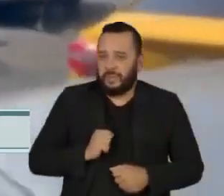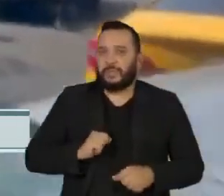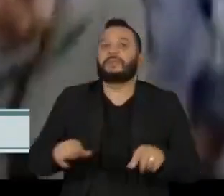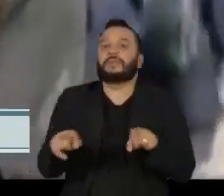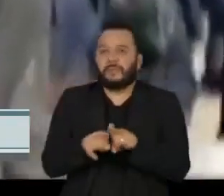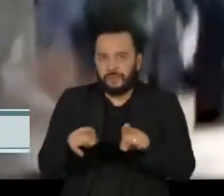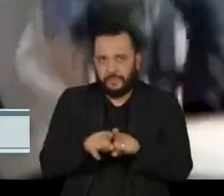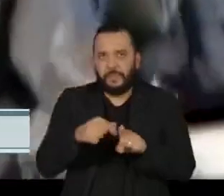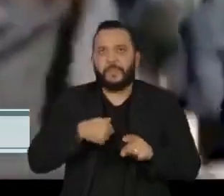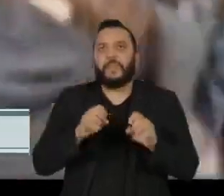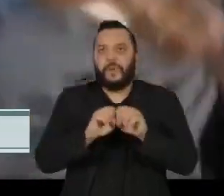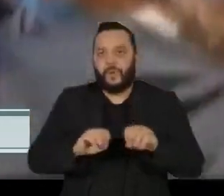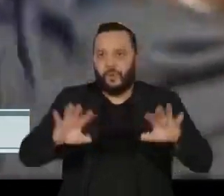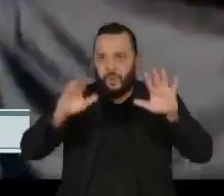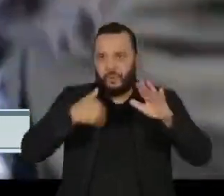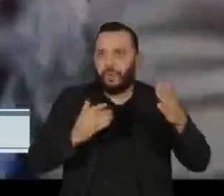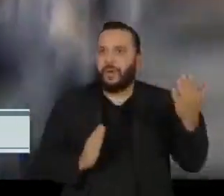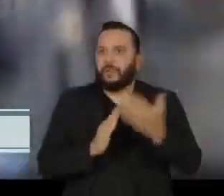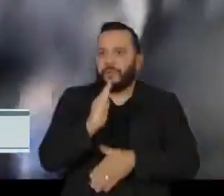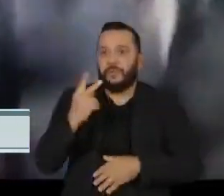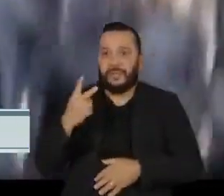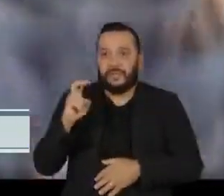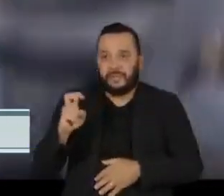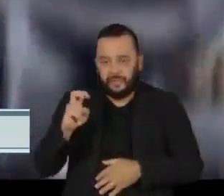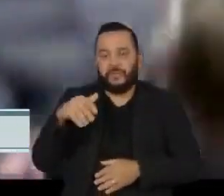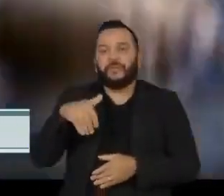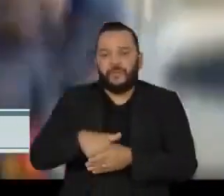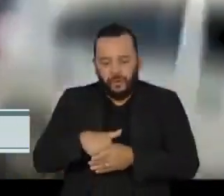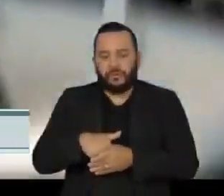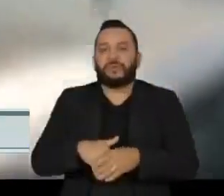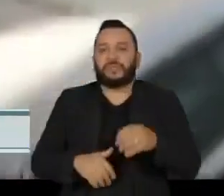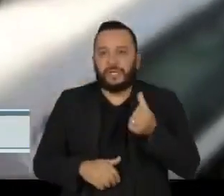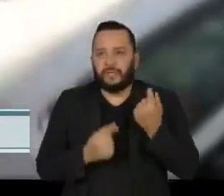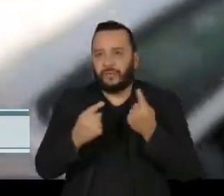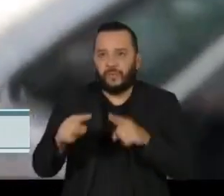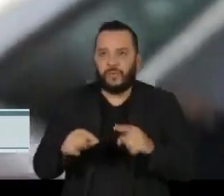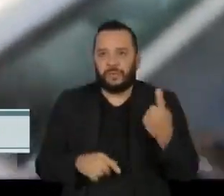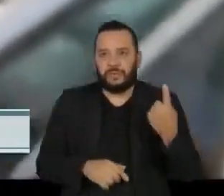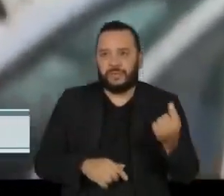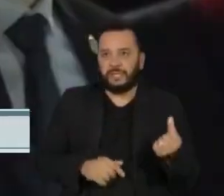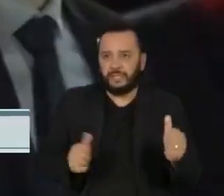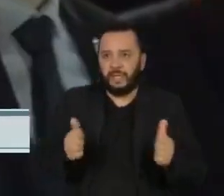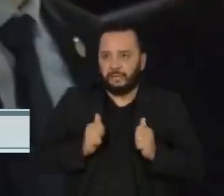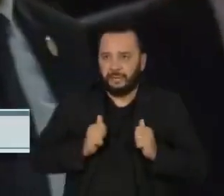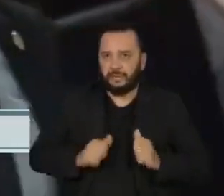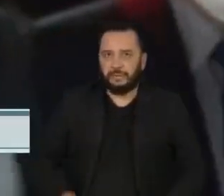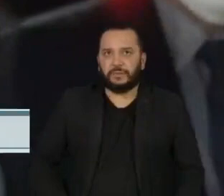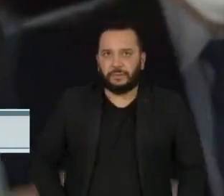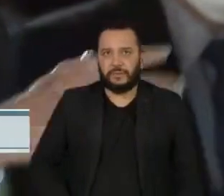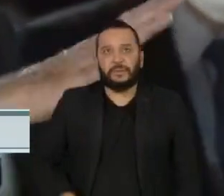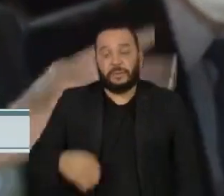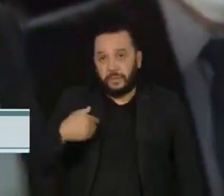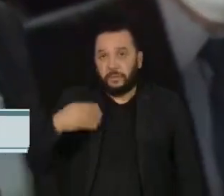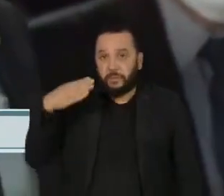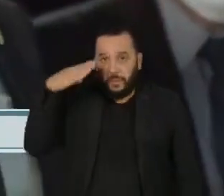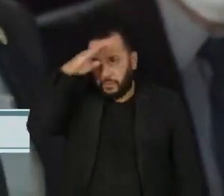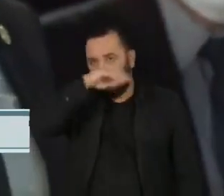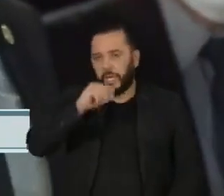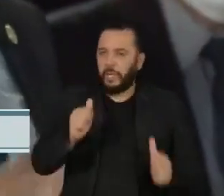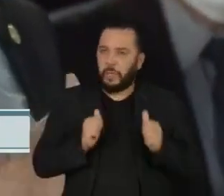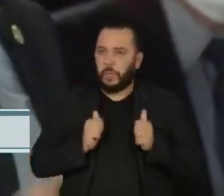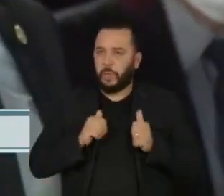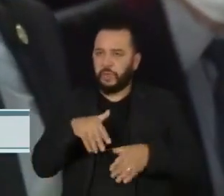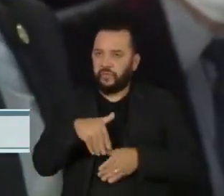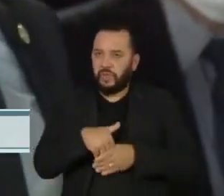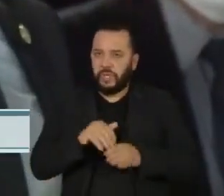aprovada pelo Conselho, por 25 votos a favor, 6 contra e 16 abstenções. O governo Bolsonaro, que se absteve ao